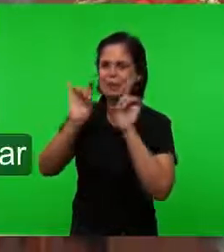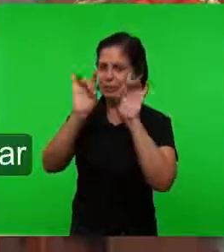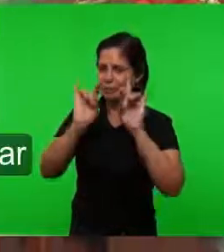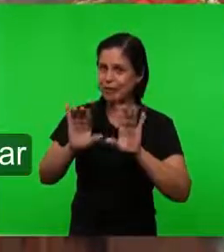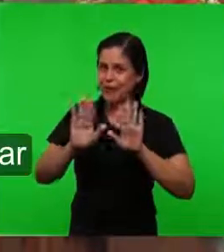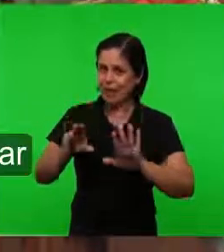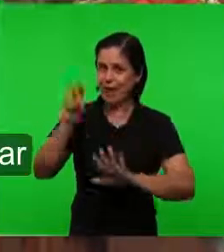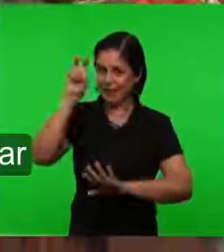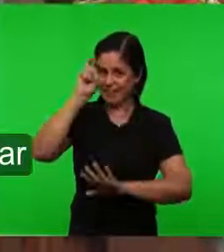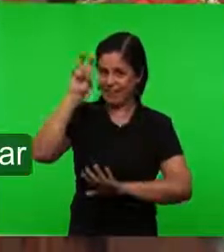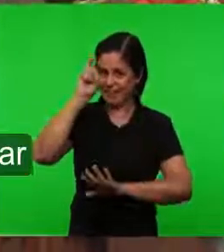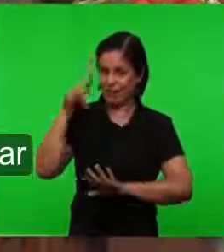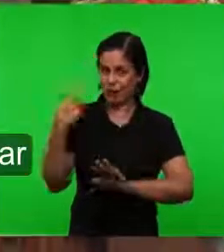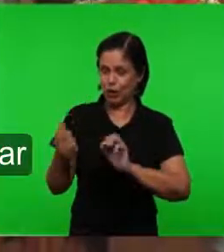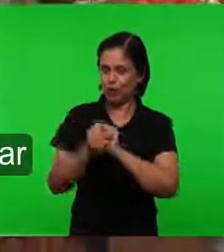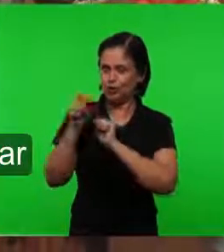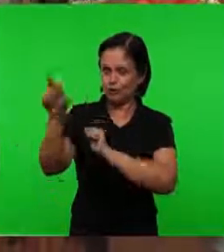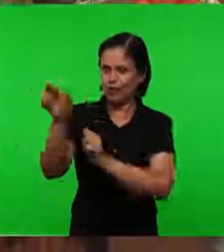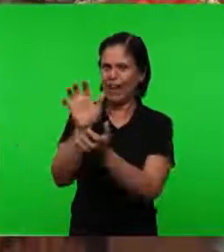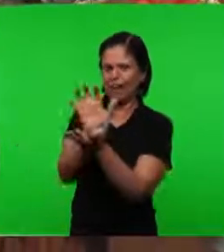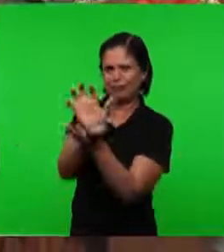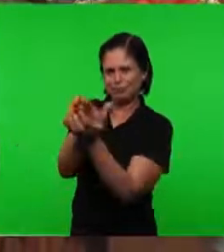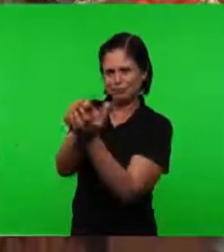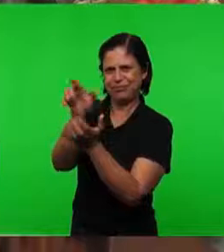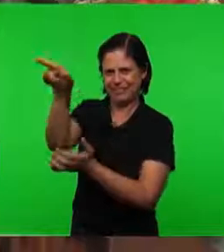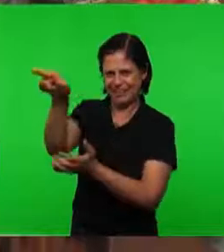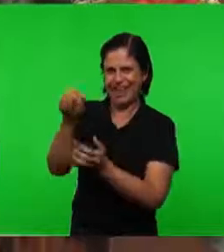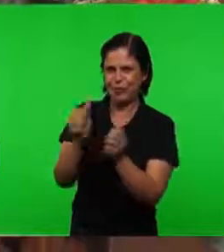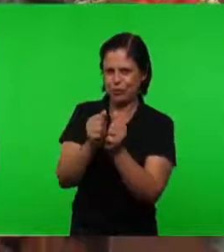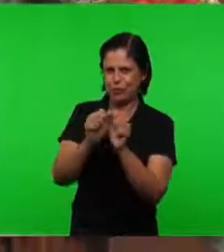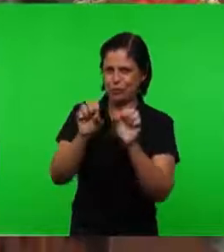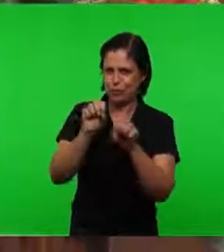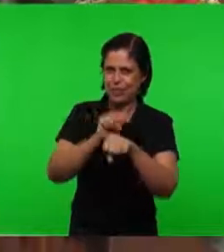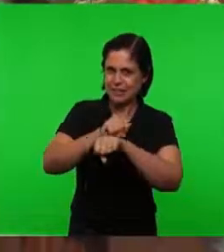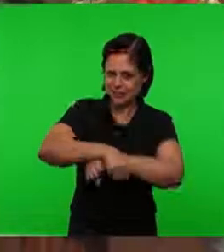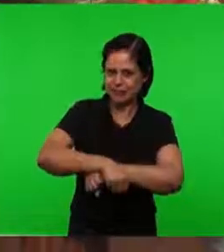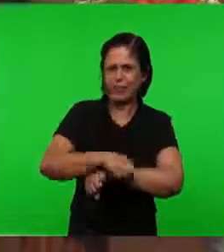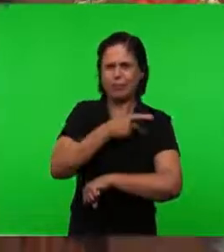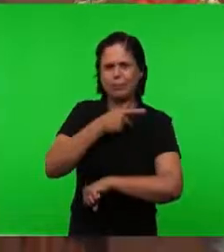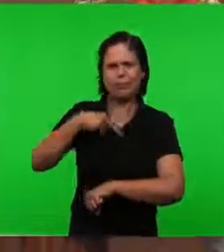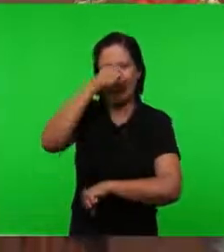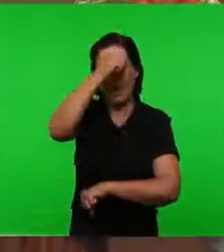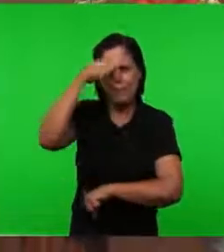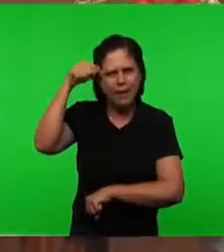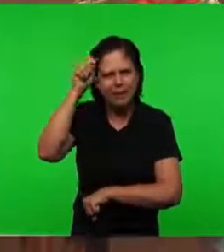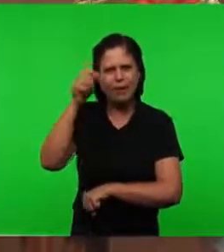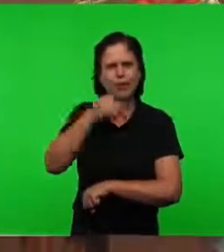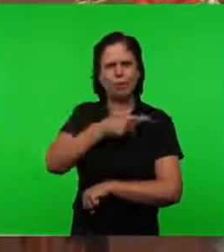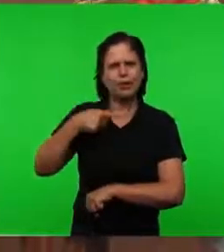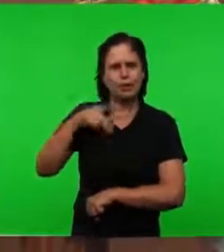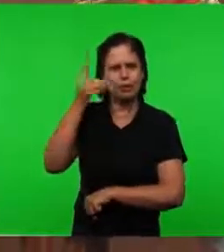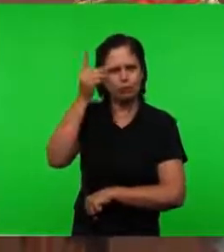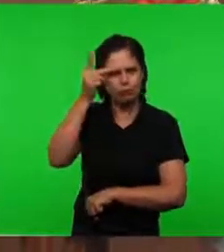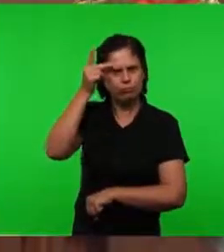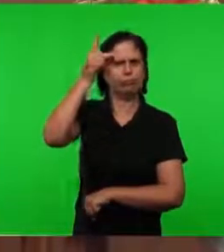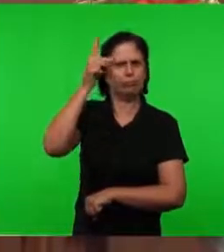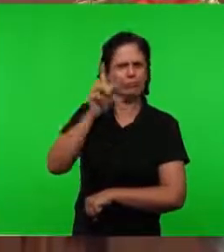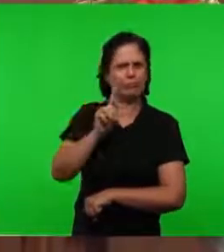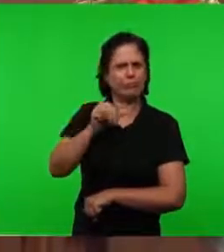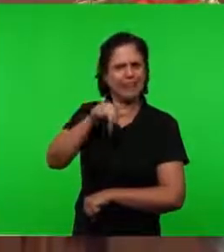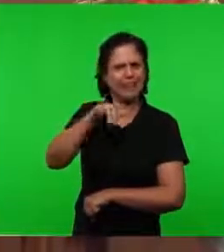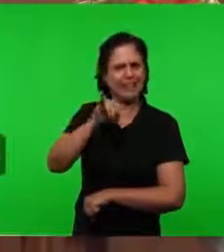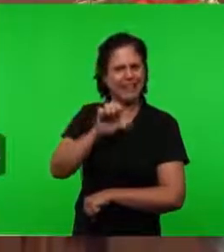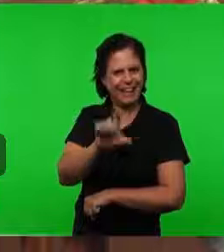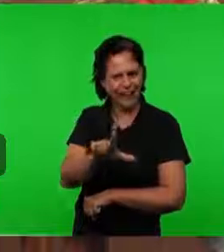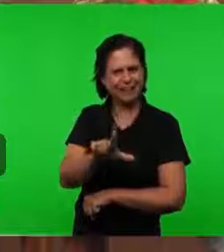quinta Estaremos Com os irmãos Lá No seminário Junto com outros pastores São Amadeu Pastor Daniel E mais outros irmãos